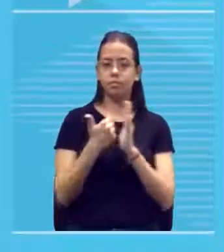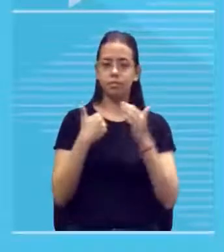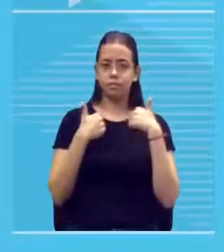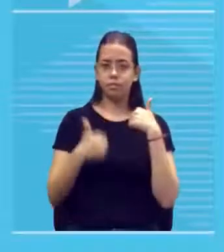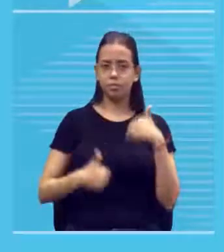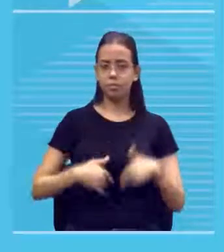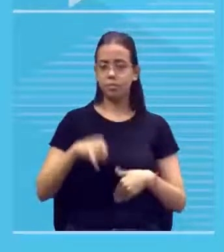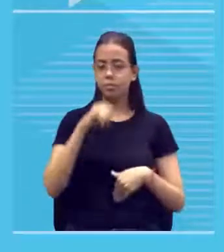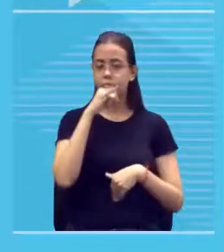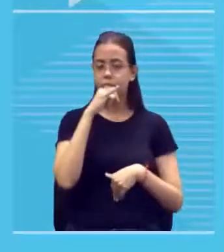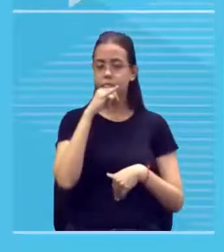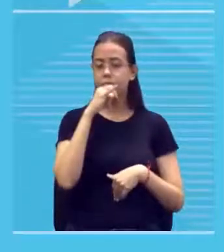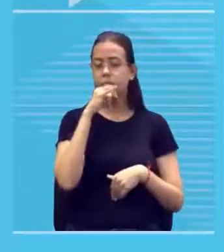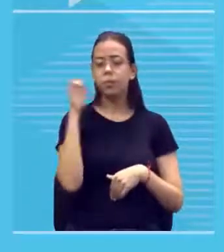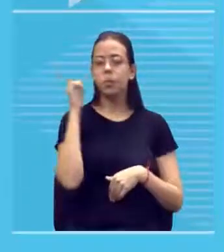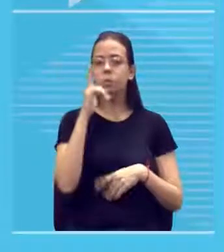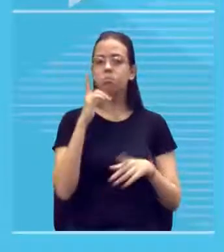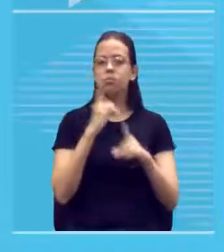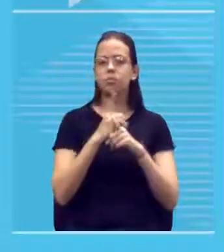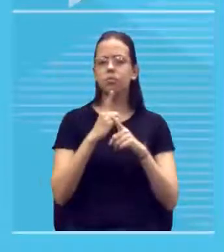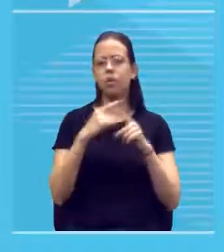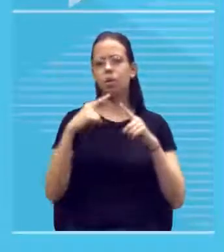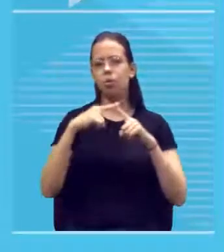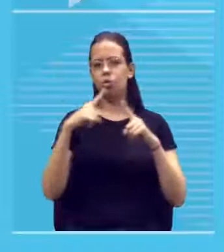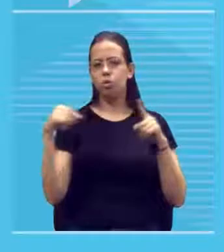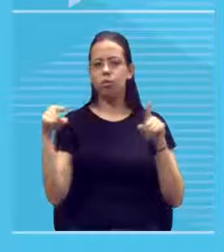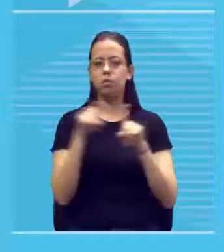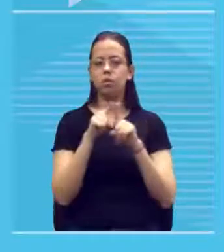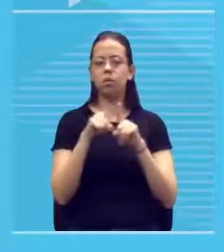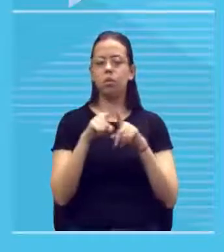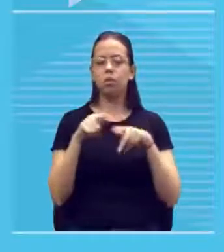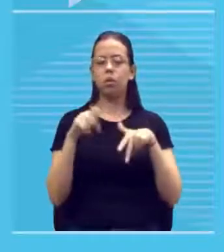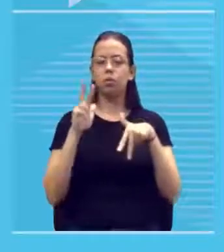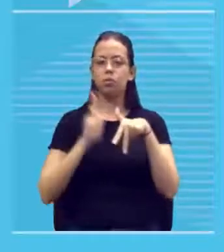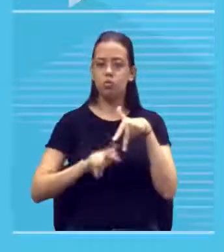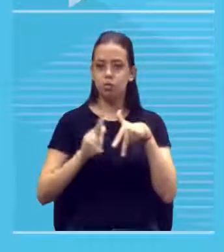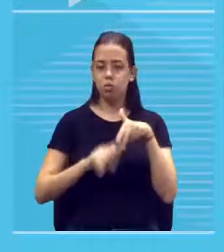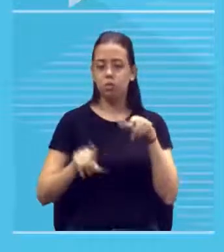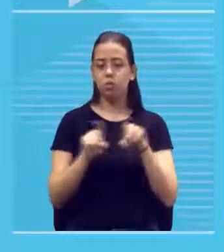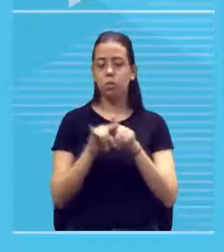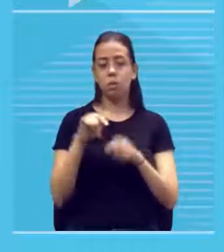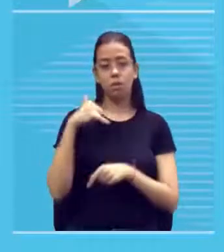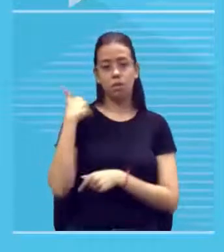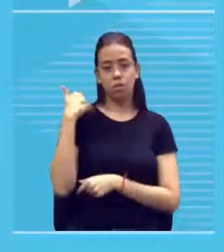para identificar a hierarquia o sexo a idade